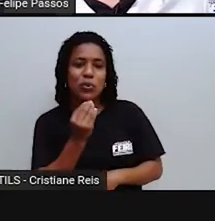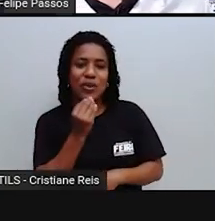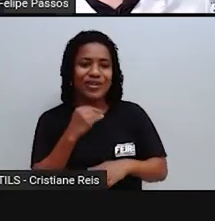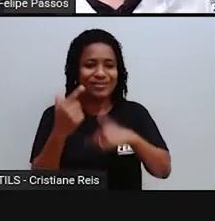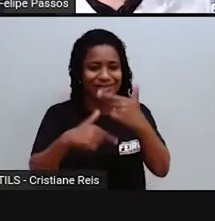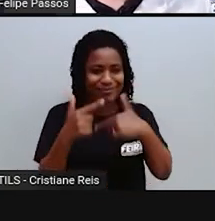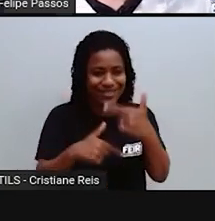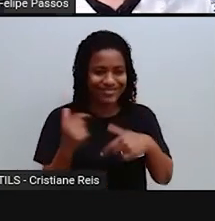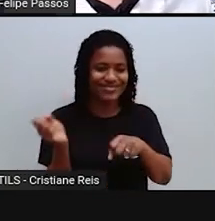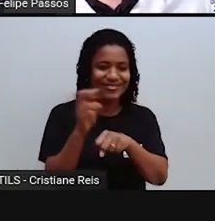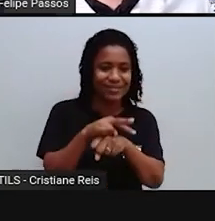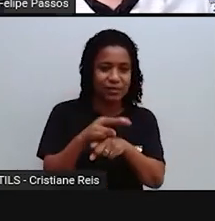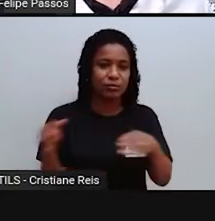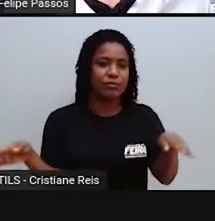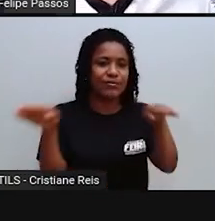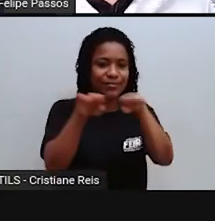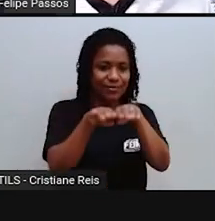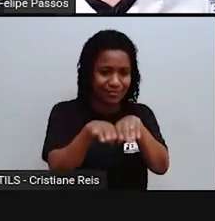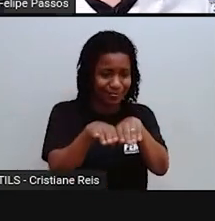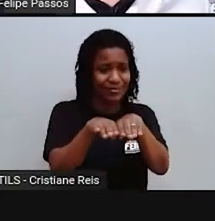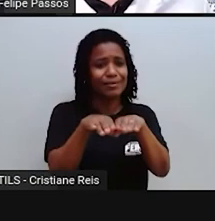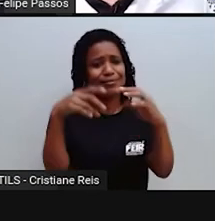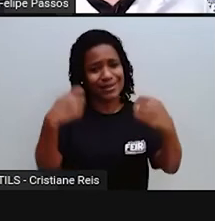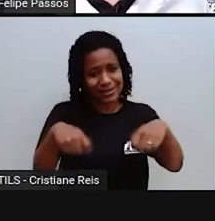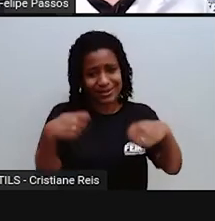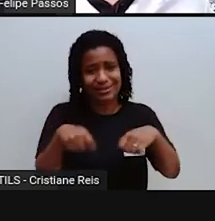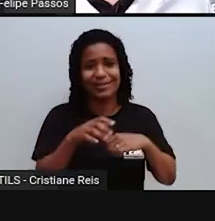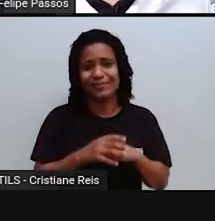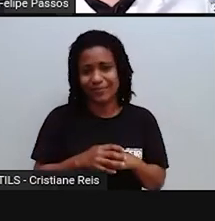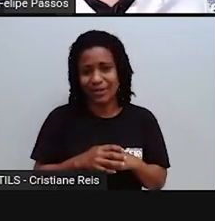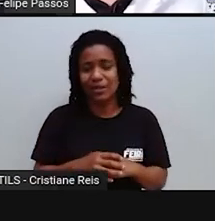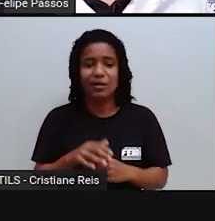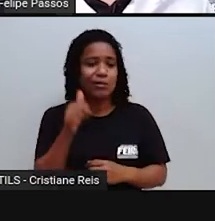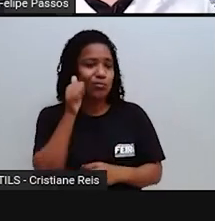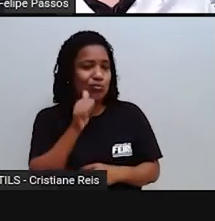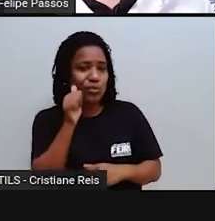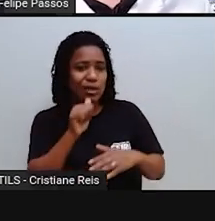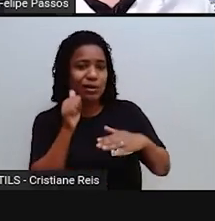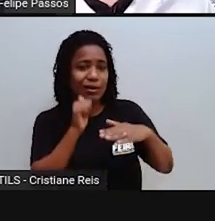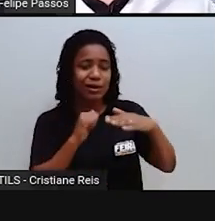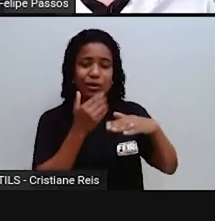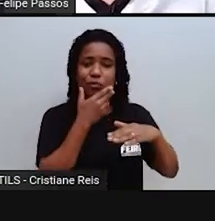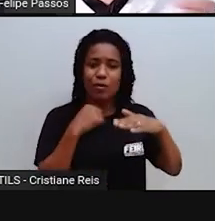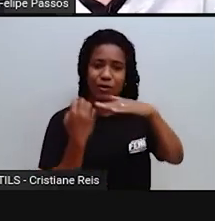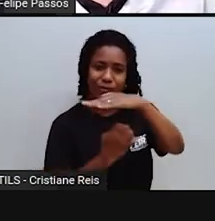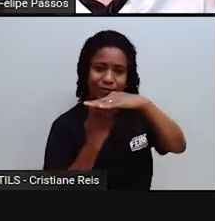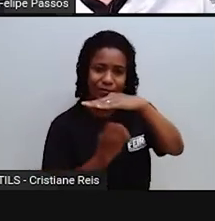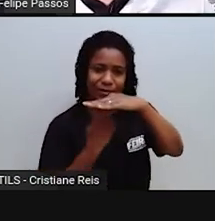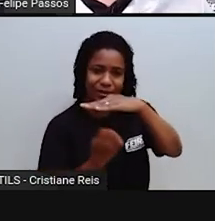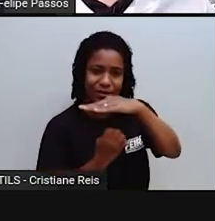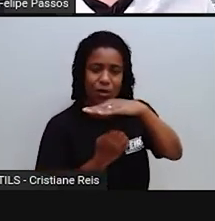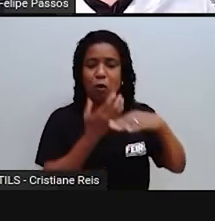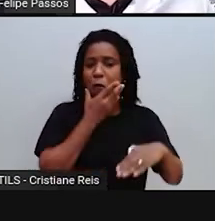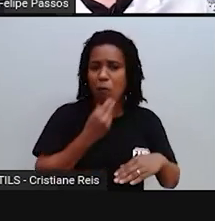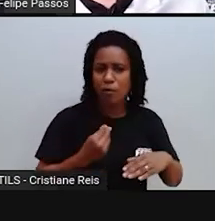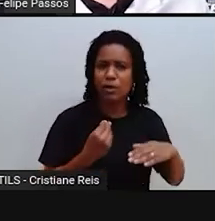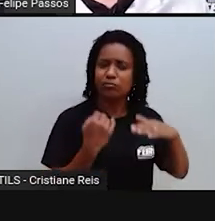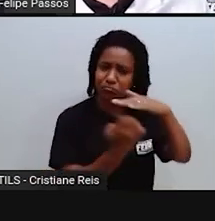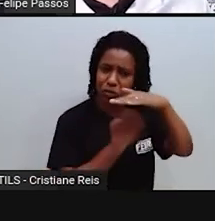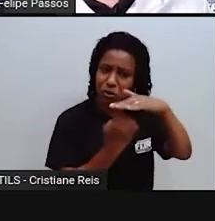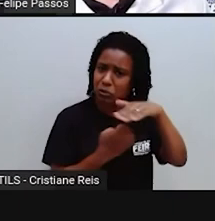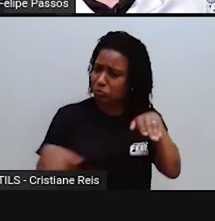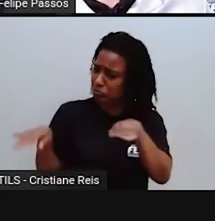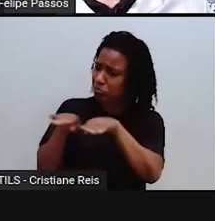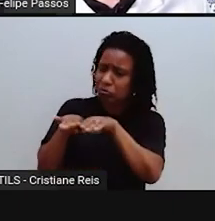cumprindo um papel, uma empresa, e tem uma mulher na mesma carga horária, na mesma função, não faz sentido essa mulher